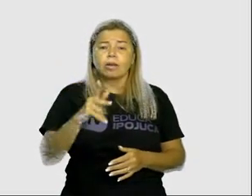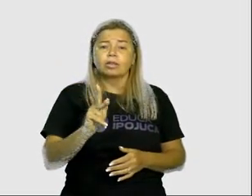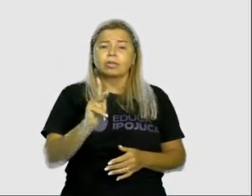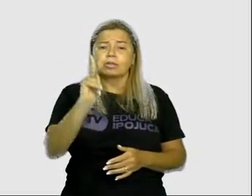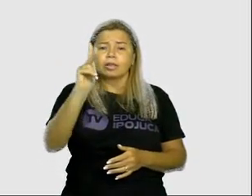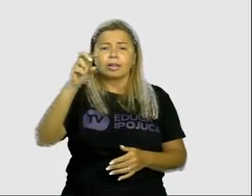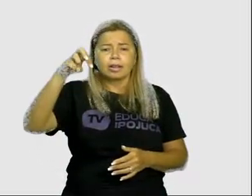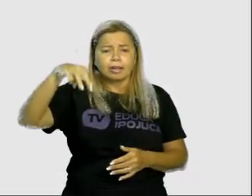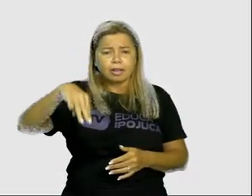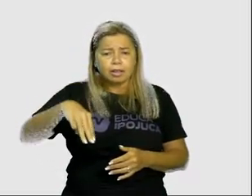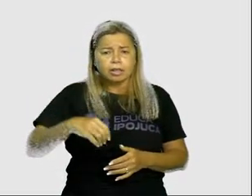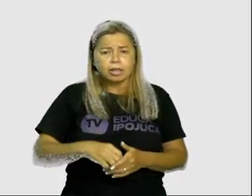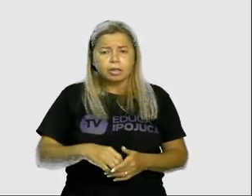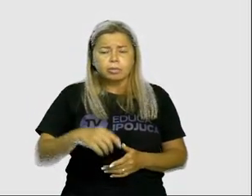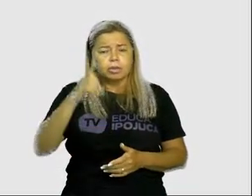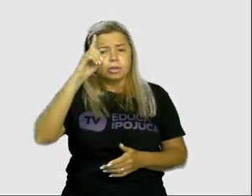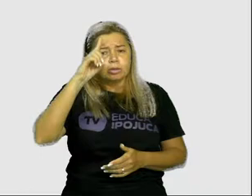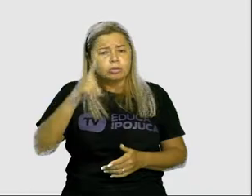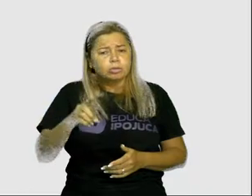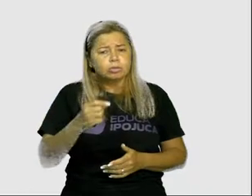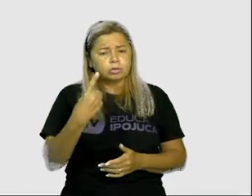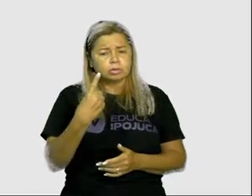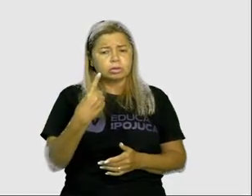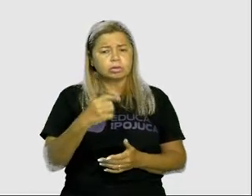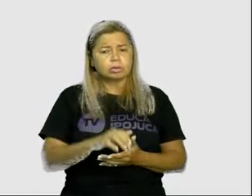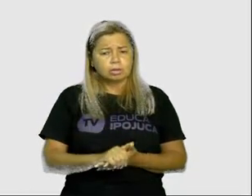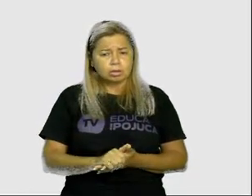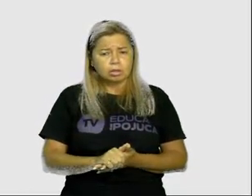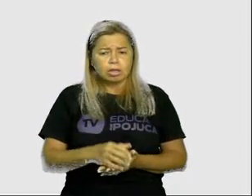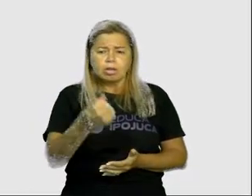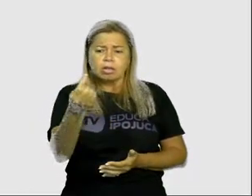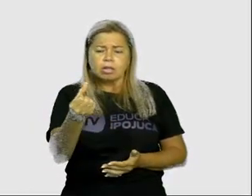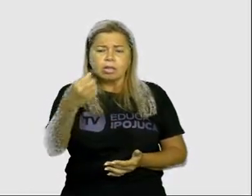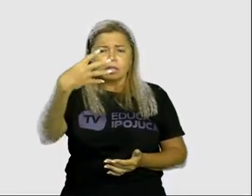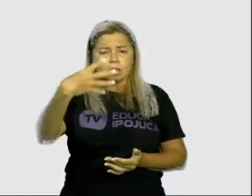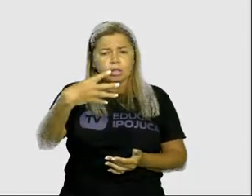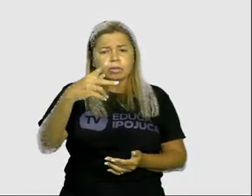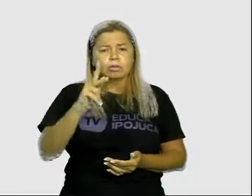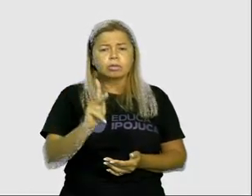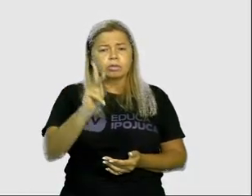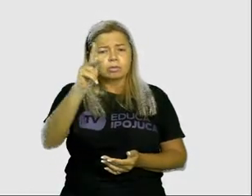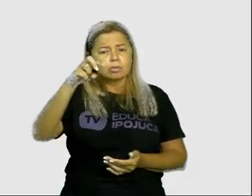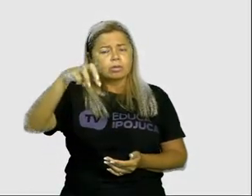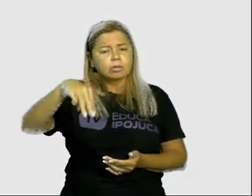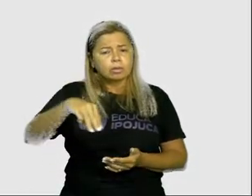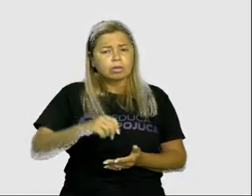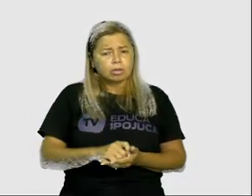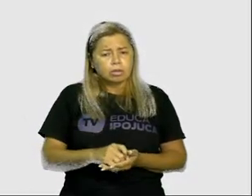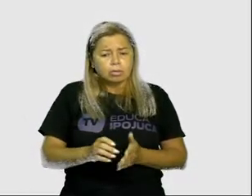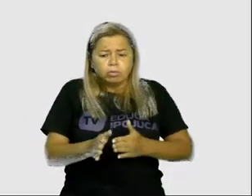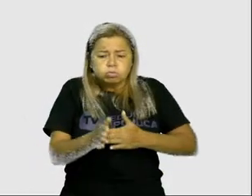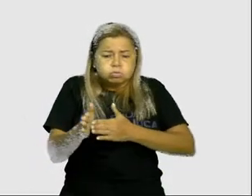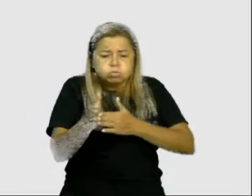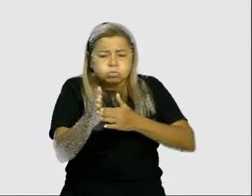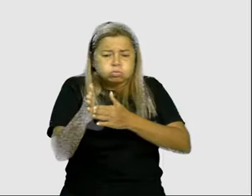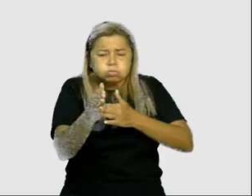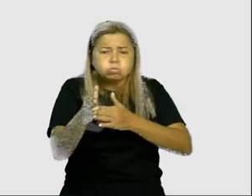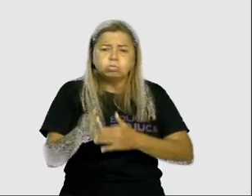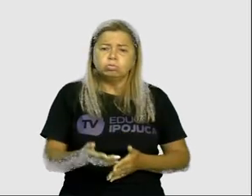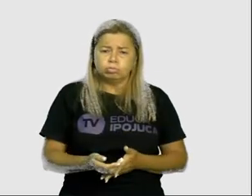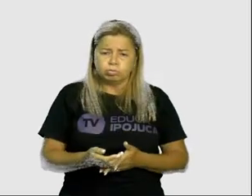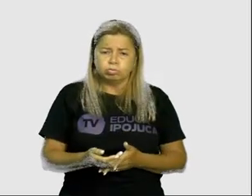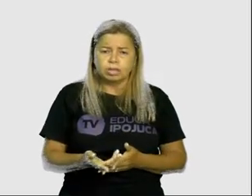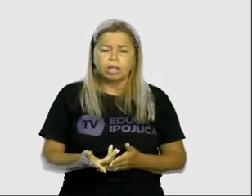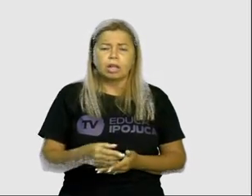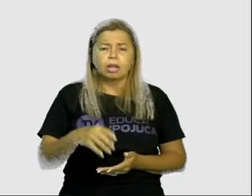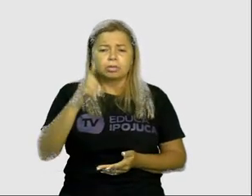vocês sabiam disso? 64 quilômetros, o atum consegue nadar